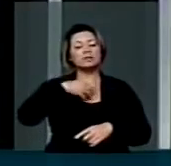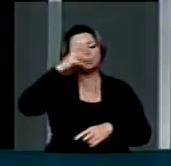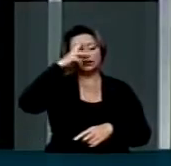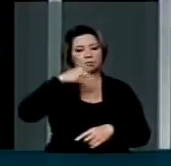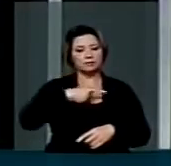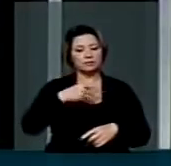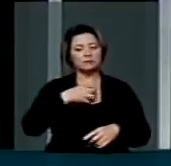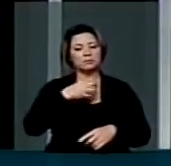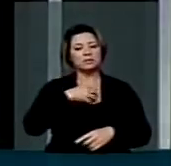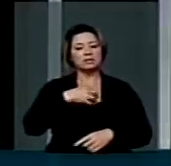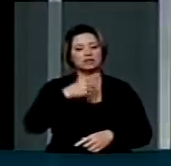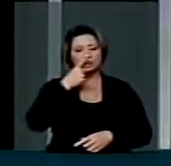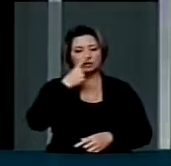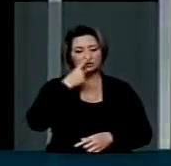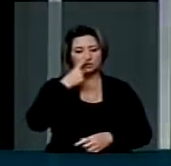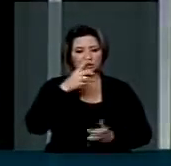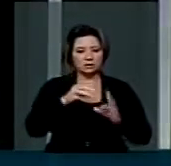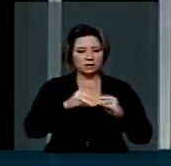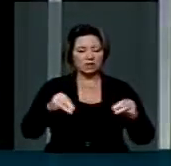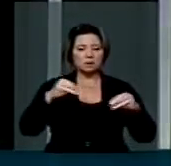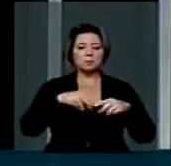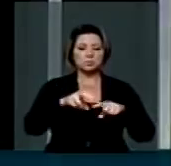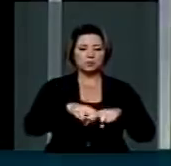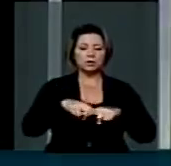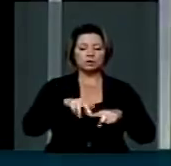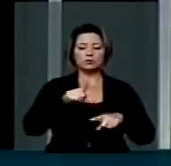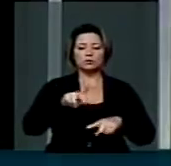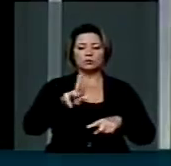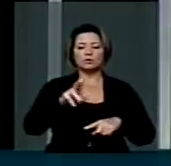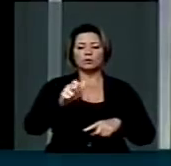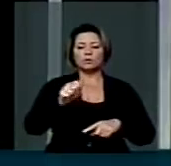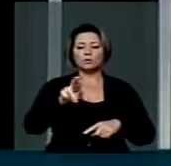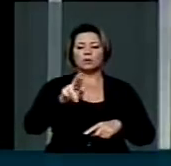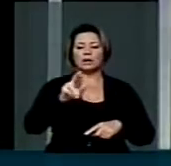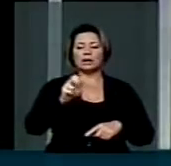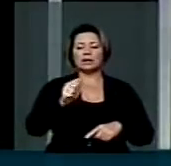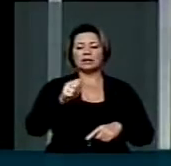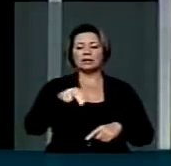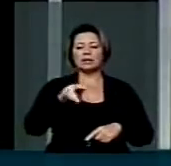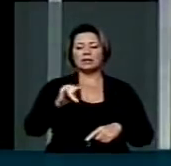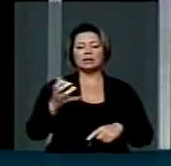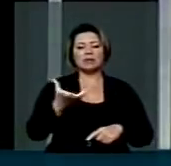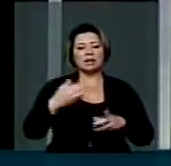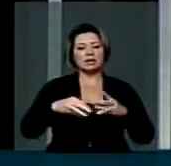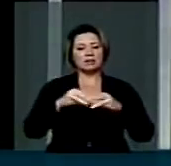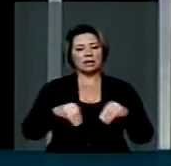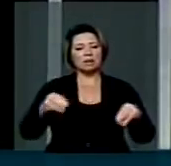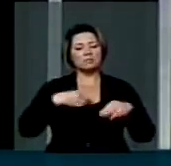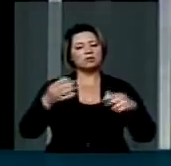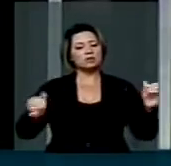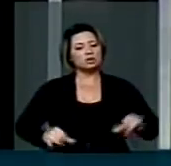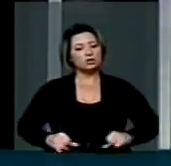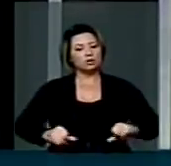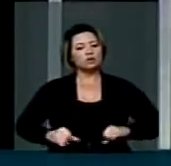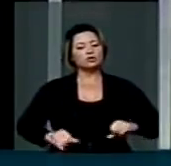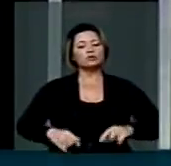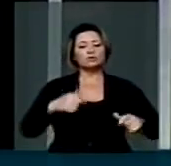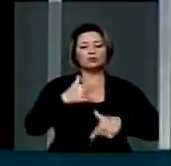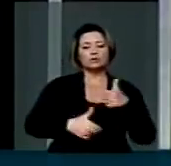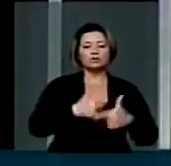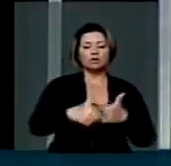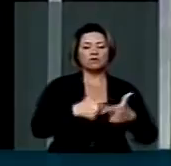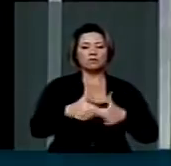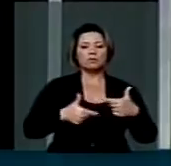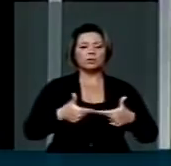pergunta que fica é essa. Por que os Guarani Kaiowá continuam com seu martírio nas terras